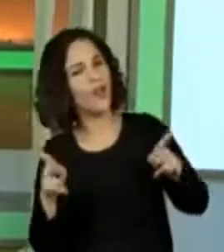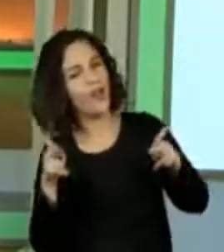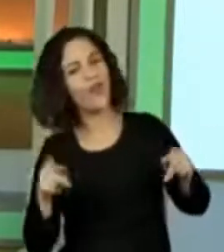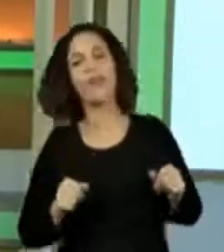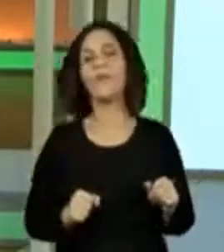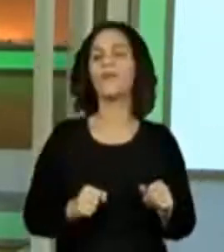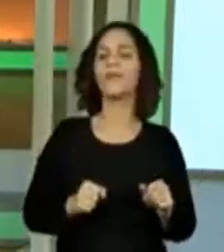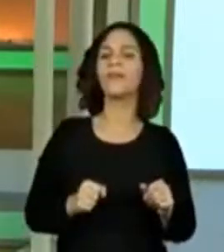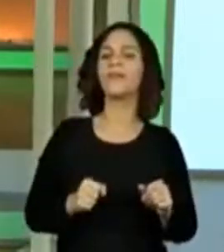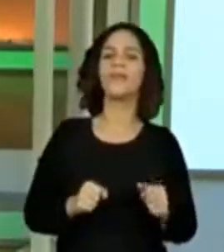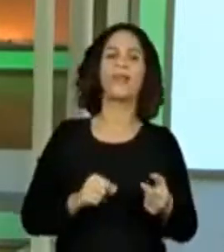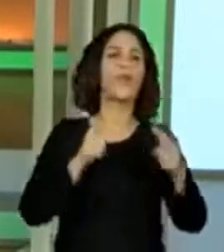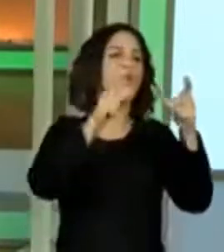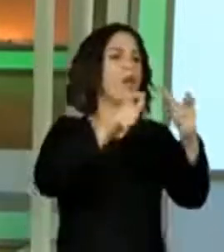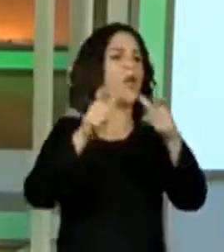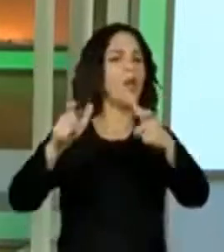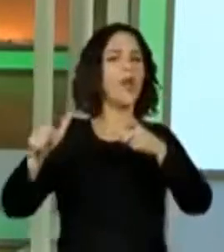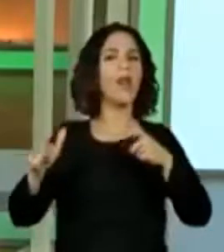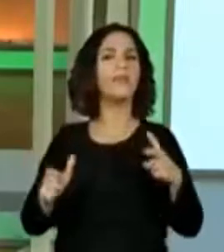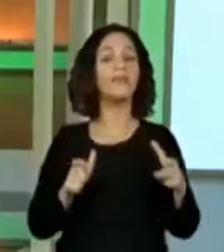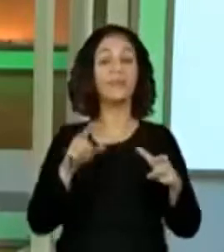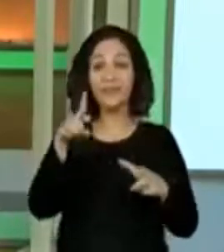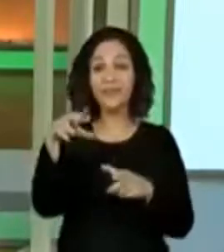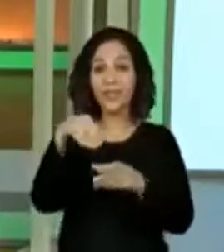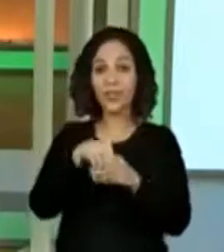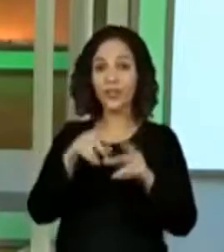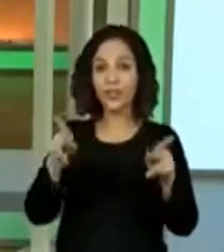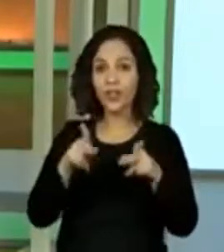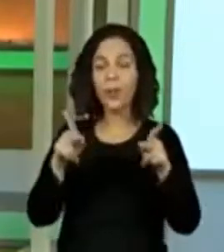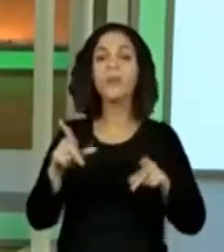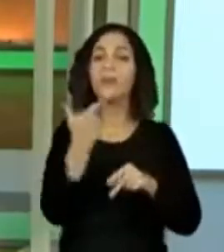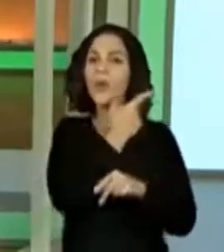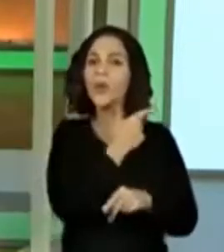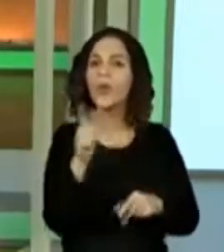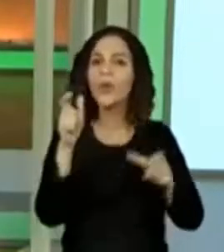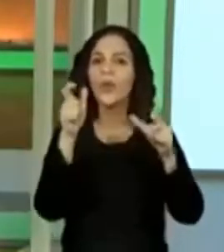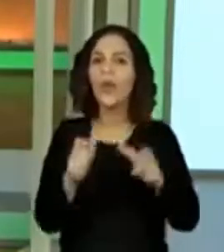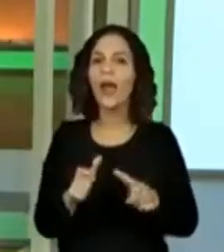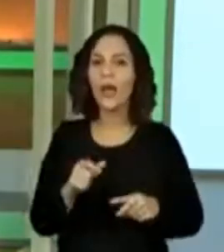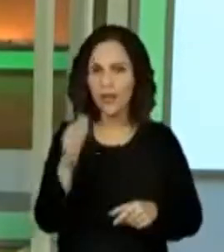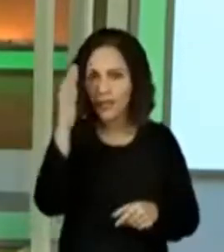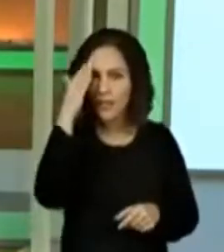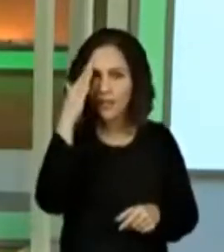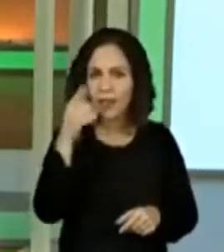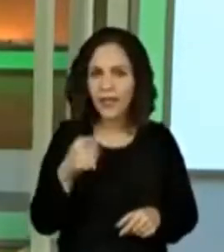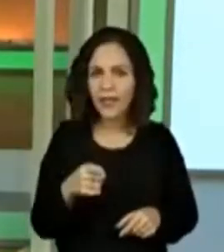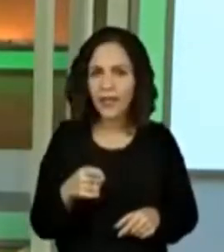passeia, vai num monte de lugar. E lá no shopping tem outro lugar de vivência. Sabia?